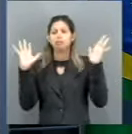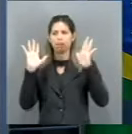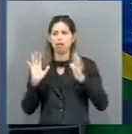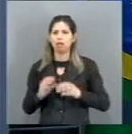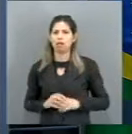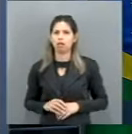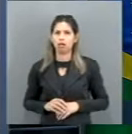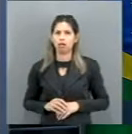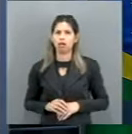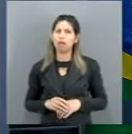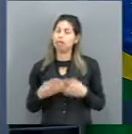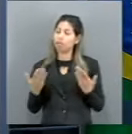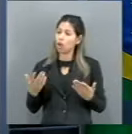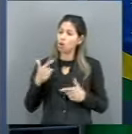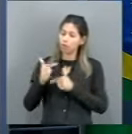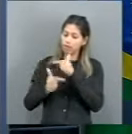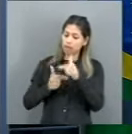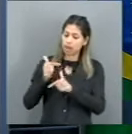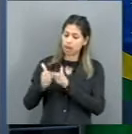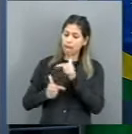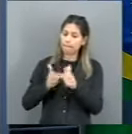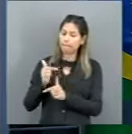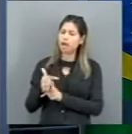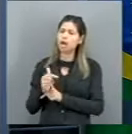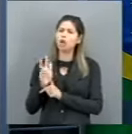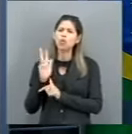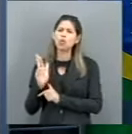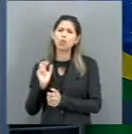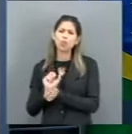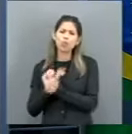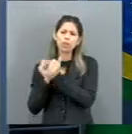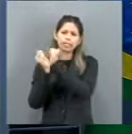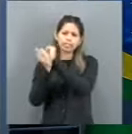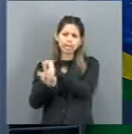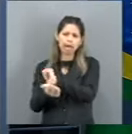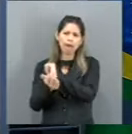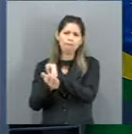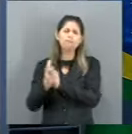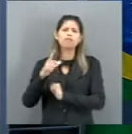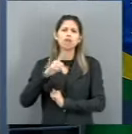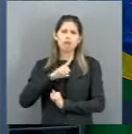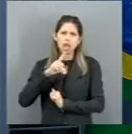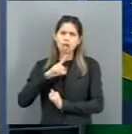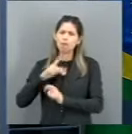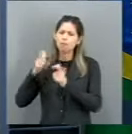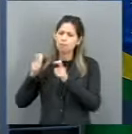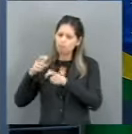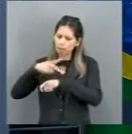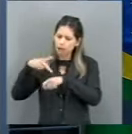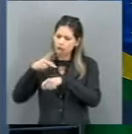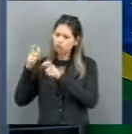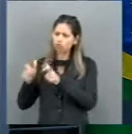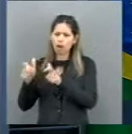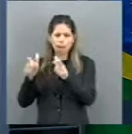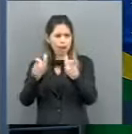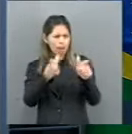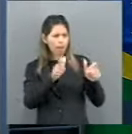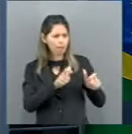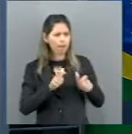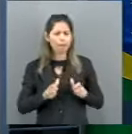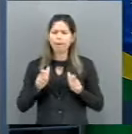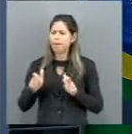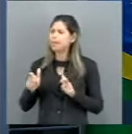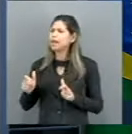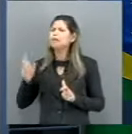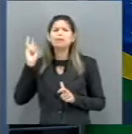O trabalho análogo à escravidão, infelizmente, está em todo o país, presidente. É só fazer a fiscalização que vão encontrar em todo o país.